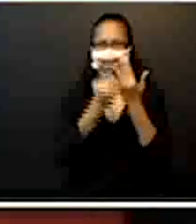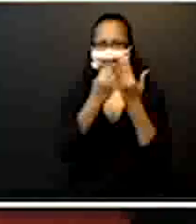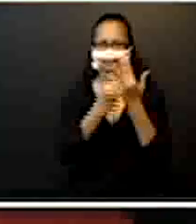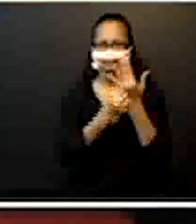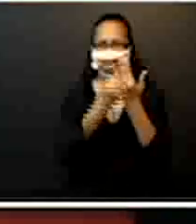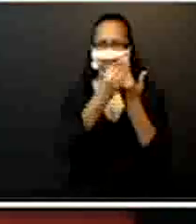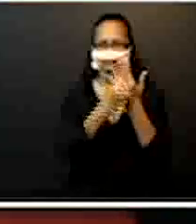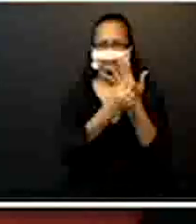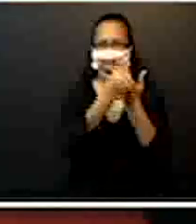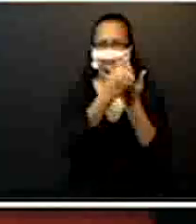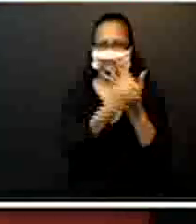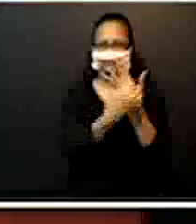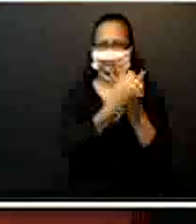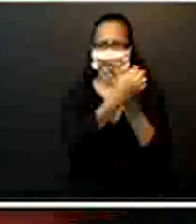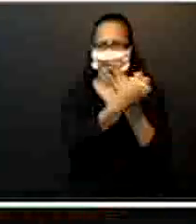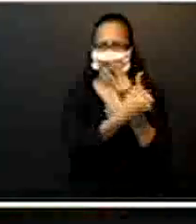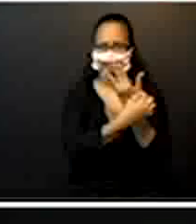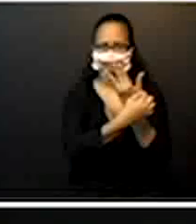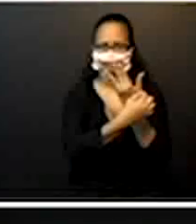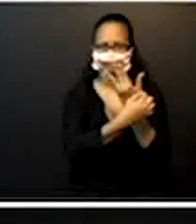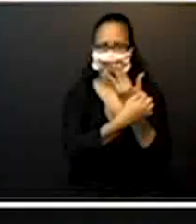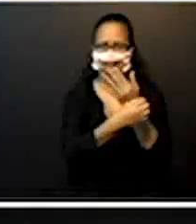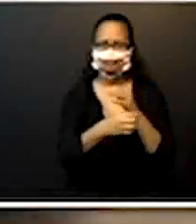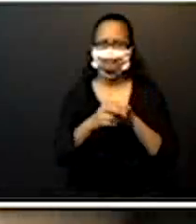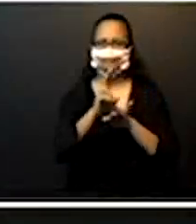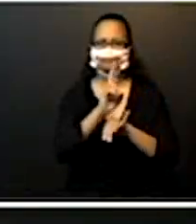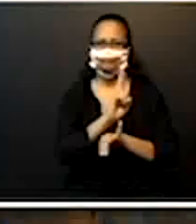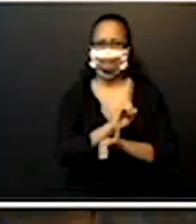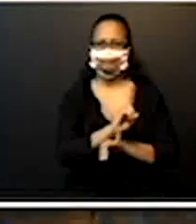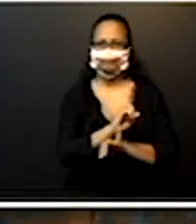unidade de milhar, dezena de milhar.